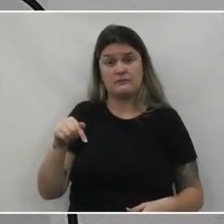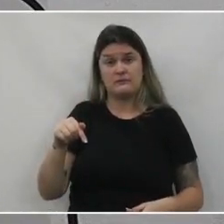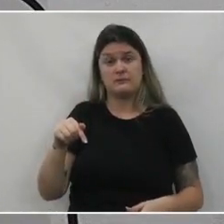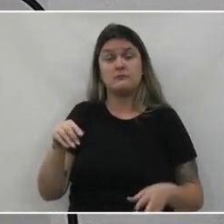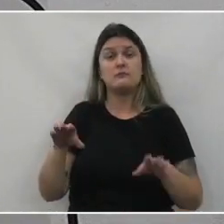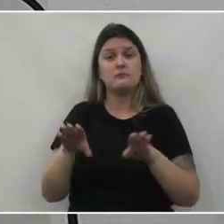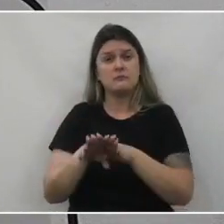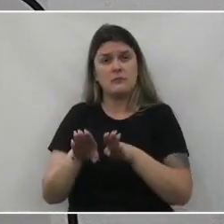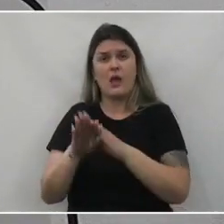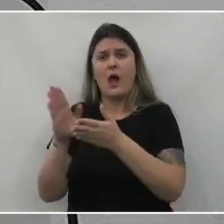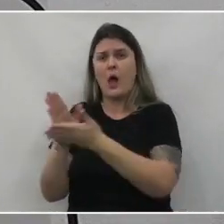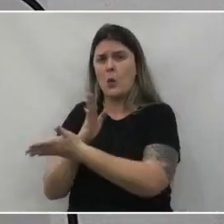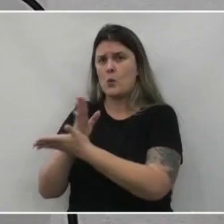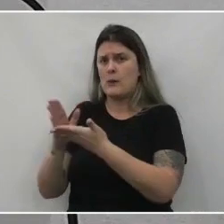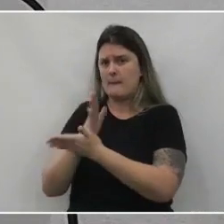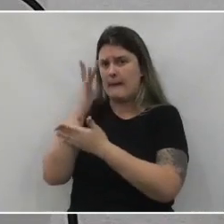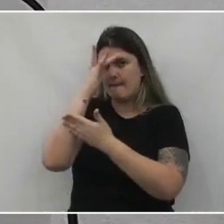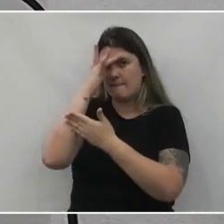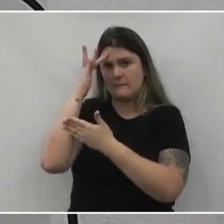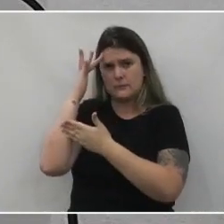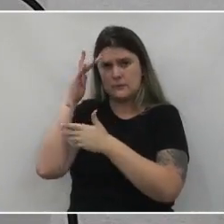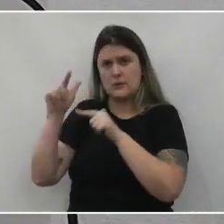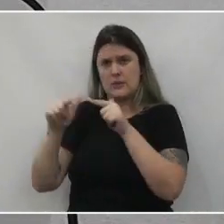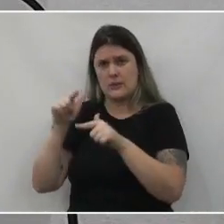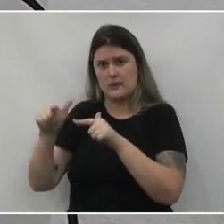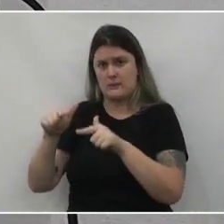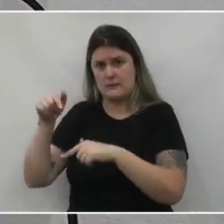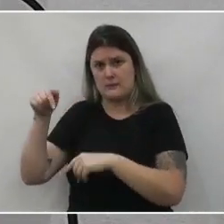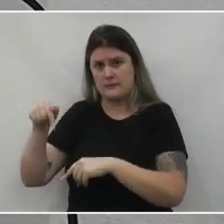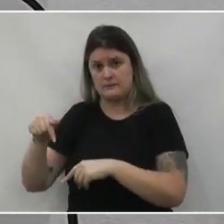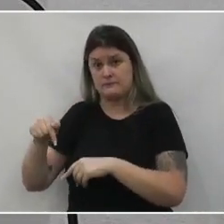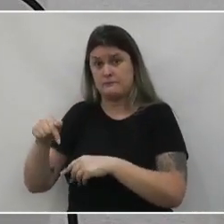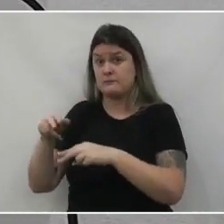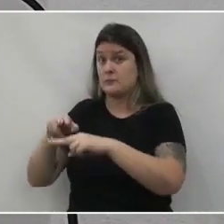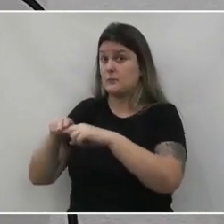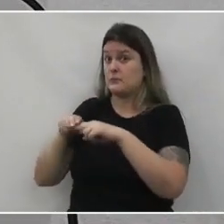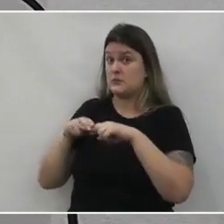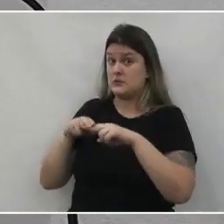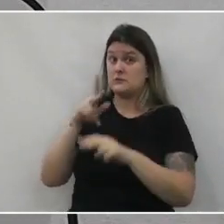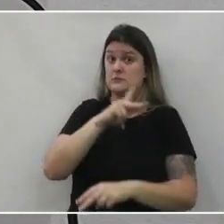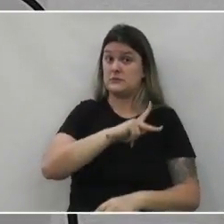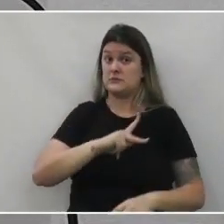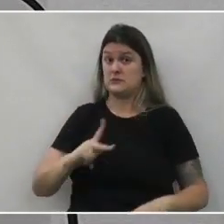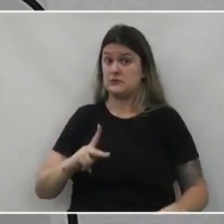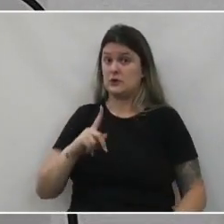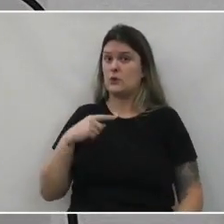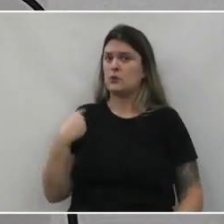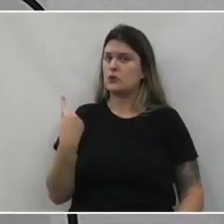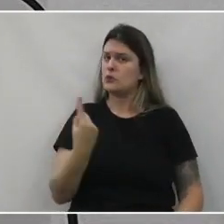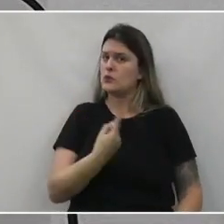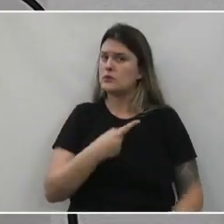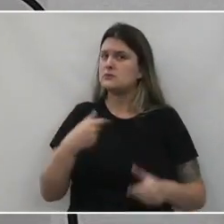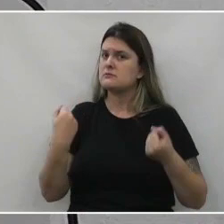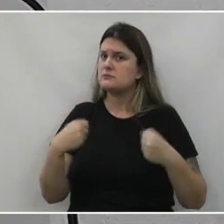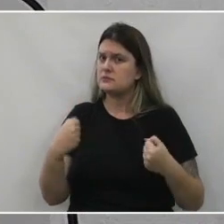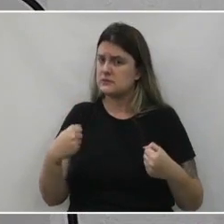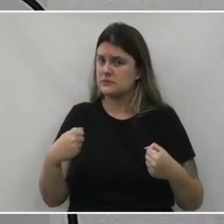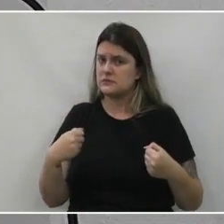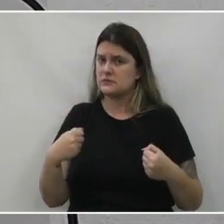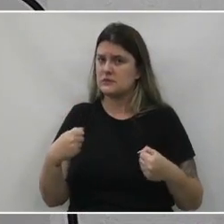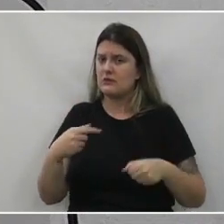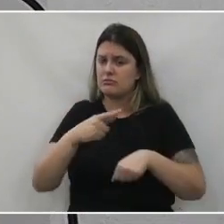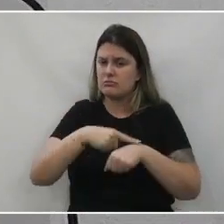que envolve membros desta Casa de Leis. Por isso, senhor presidente, nós precisamos, no menor